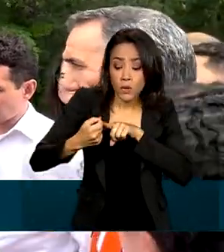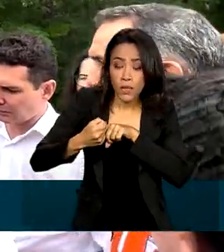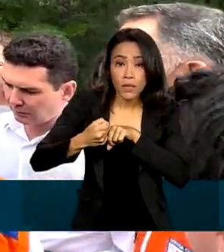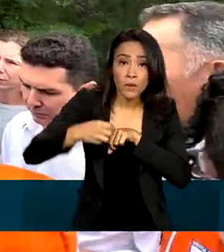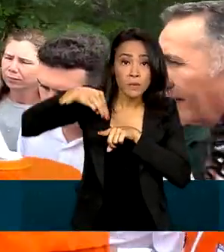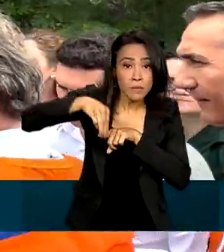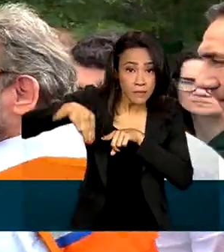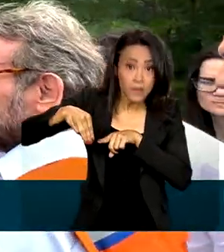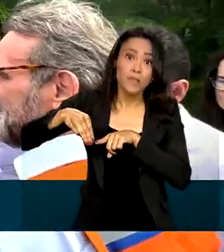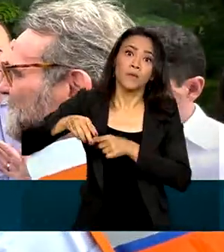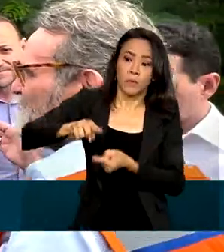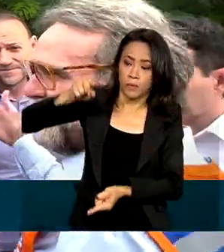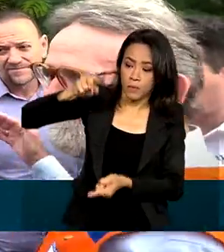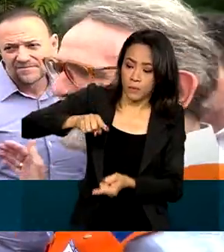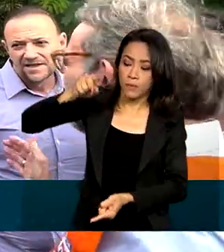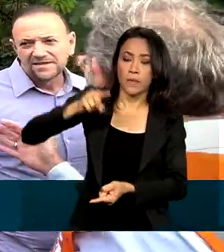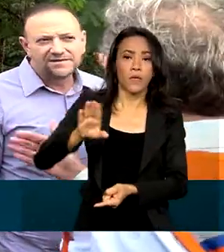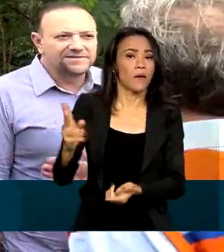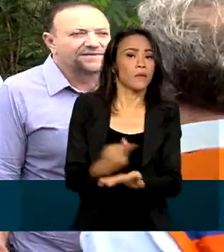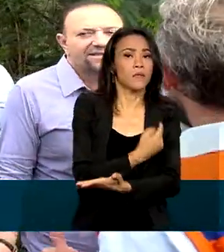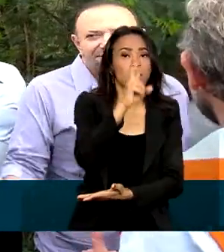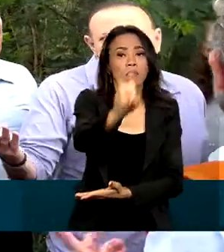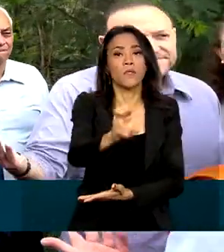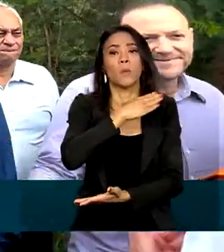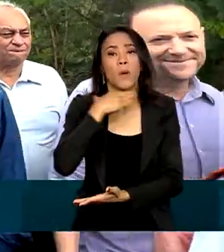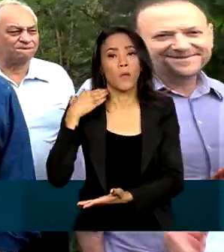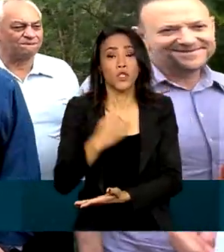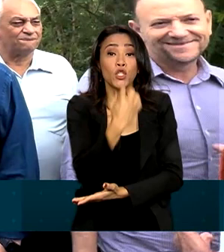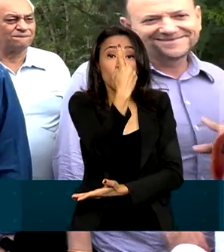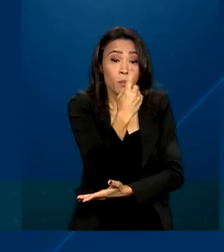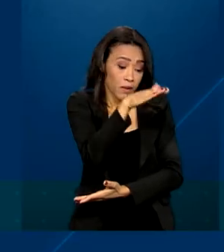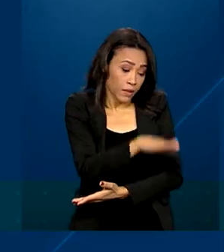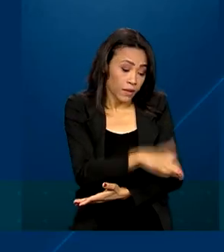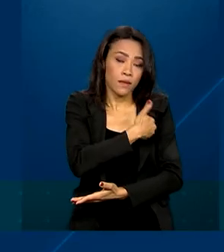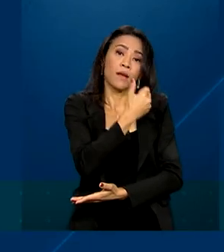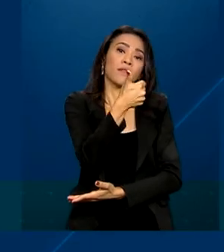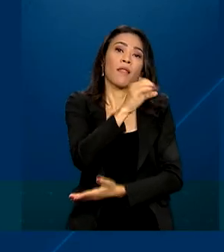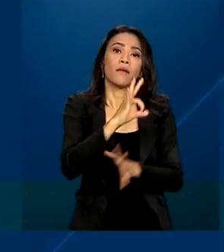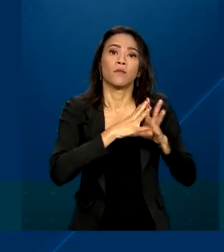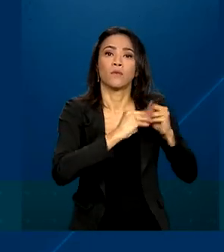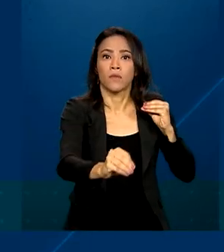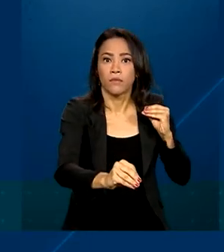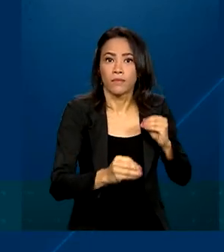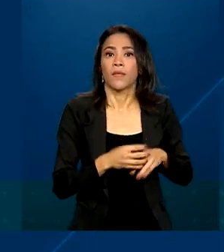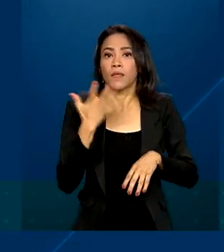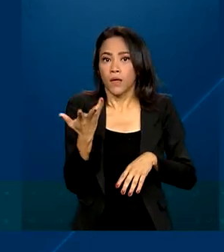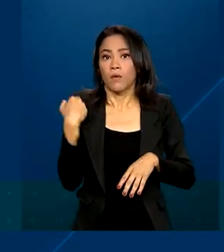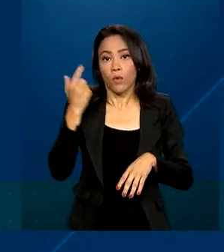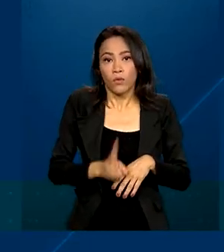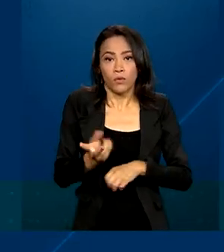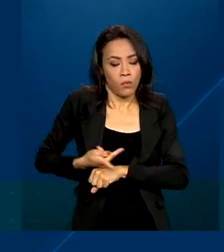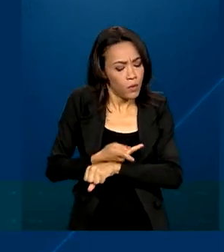que causou ao menos cinco mortes e o desaparecimento de uma criança de 10 anos de idade. As buscas por essa